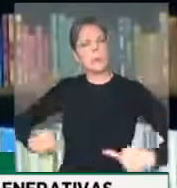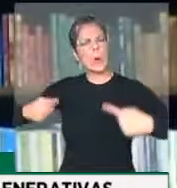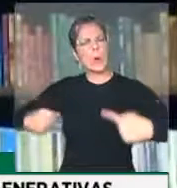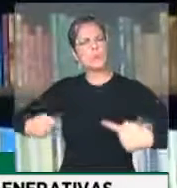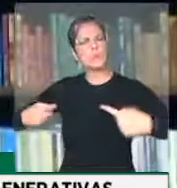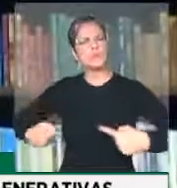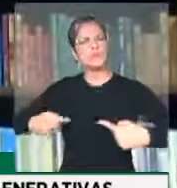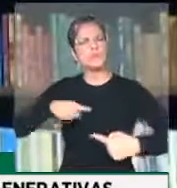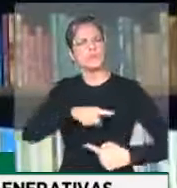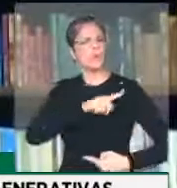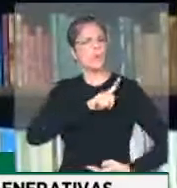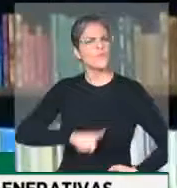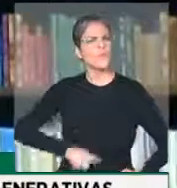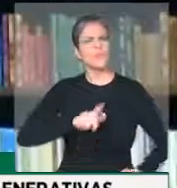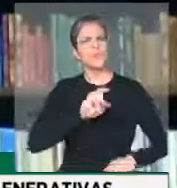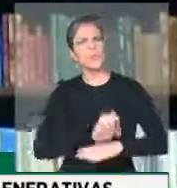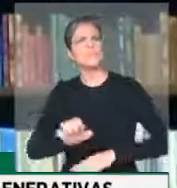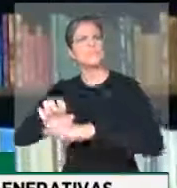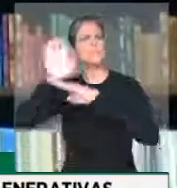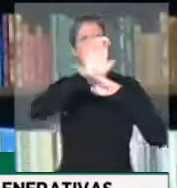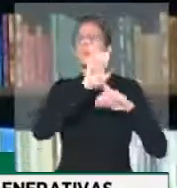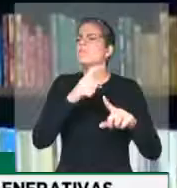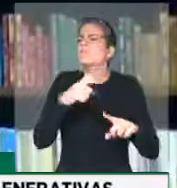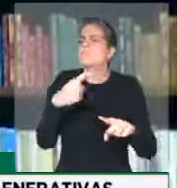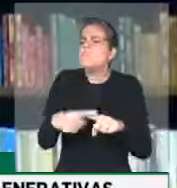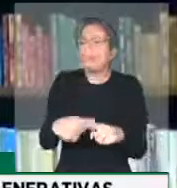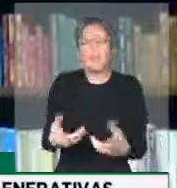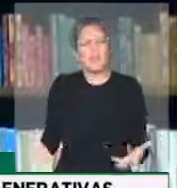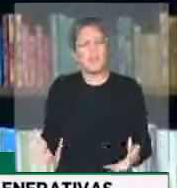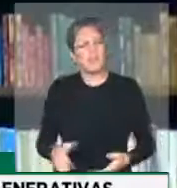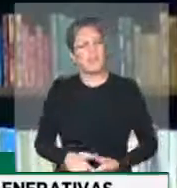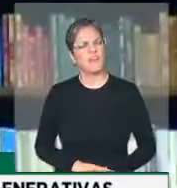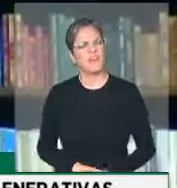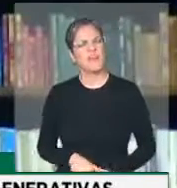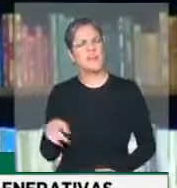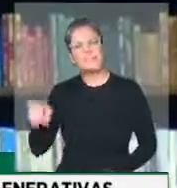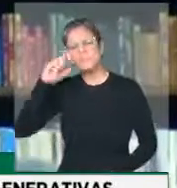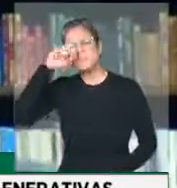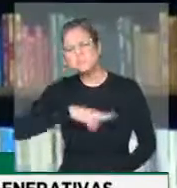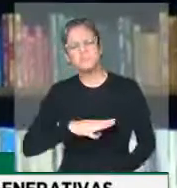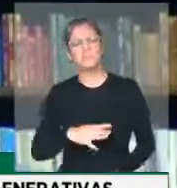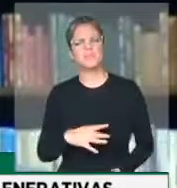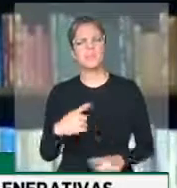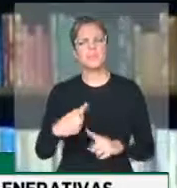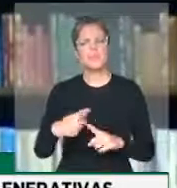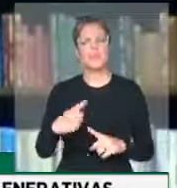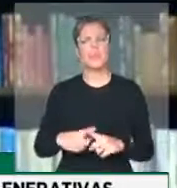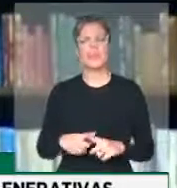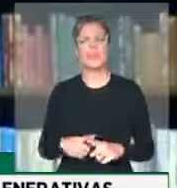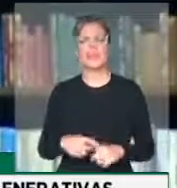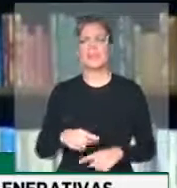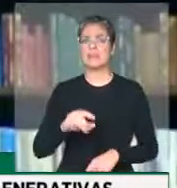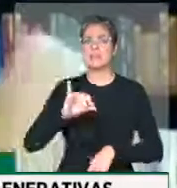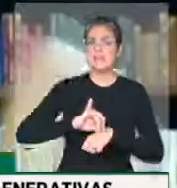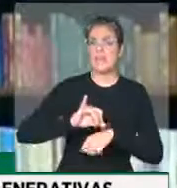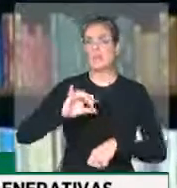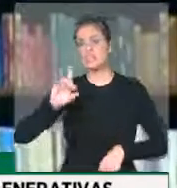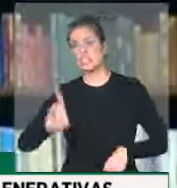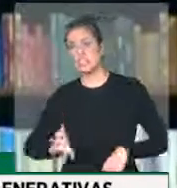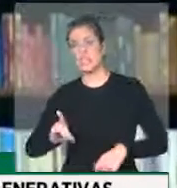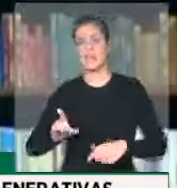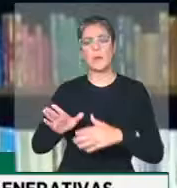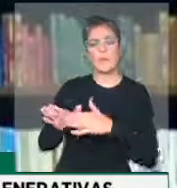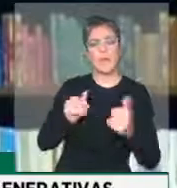Por que esta beligerância, num momento em que até centro-direita, direita, pedem por uma unidade